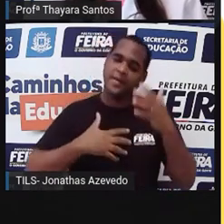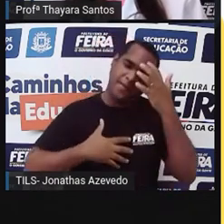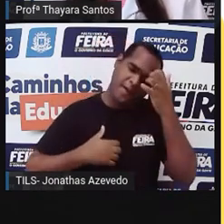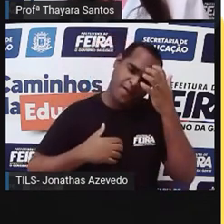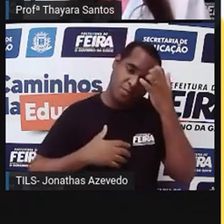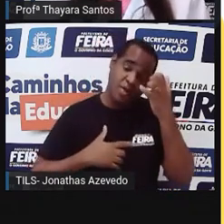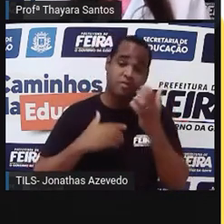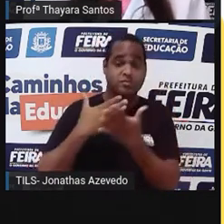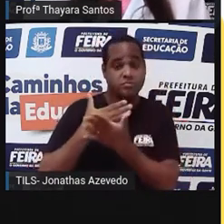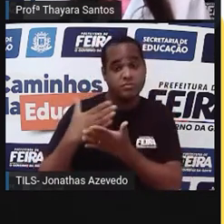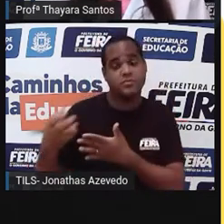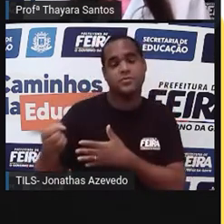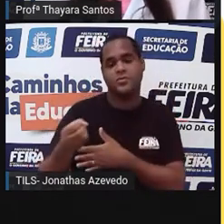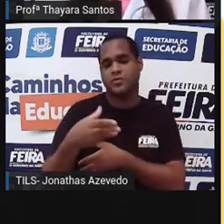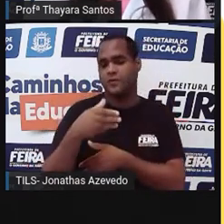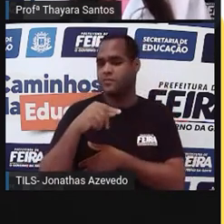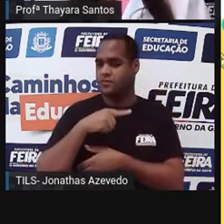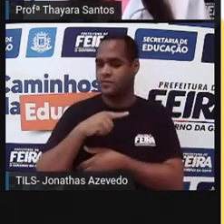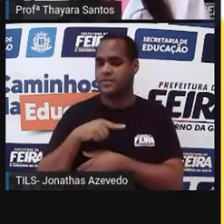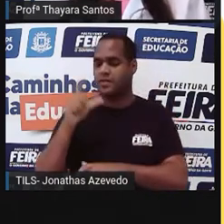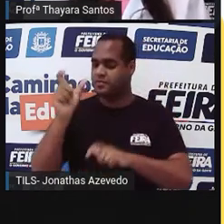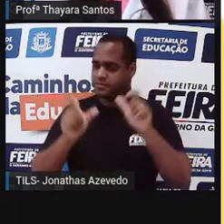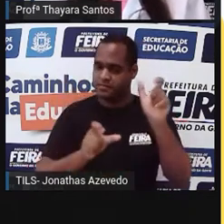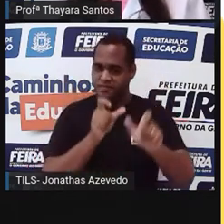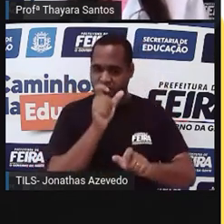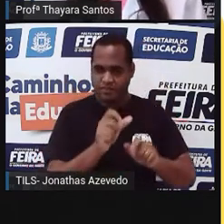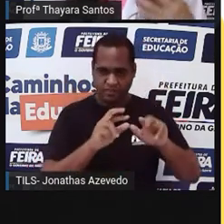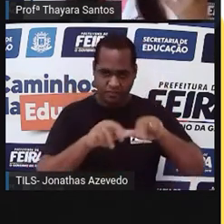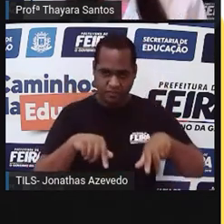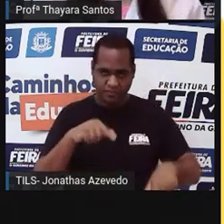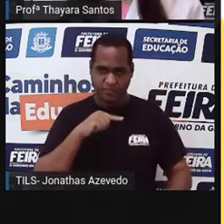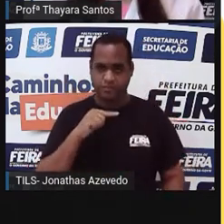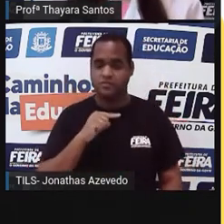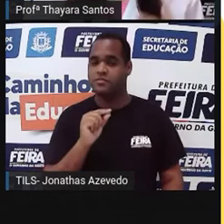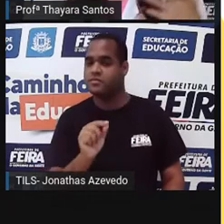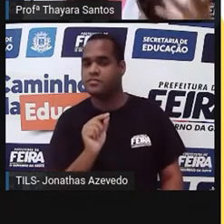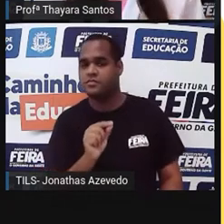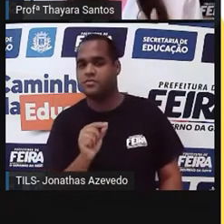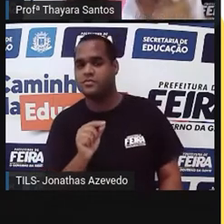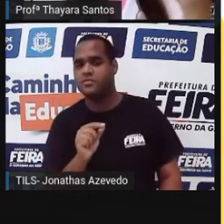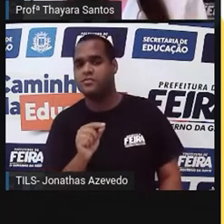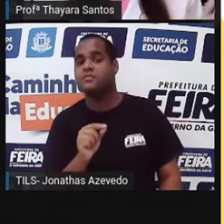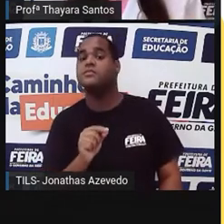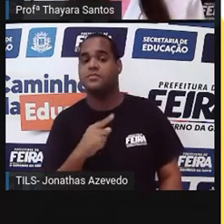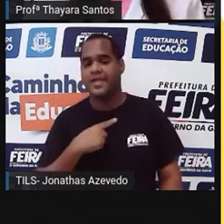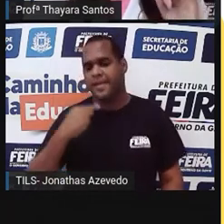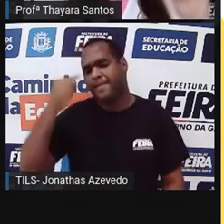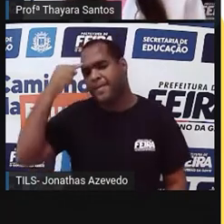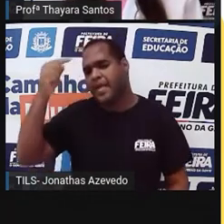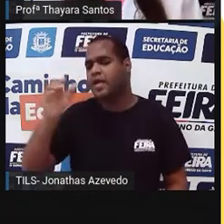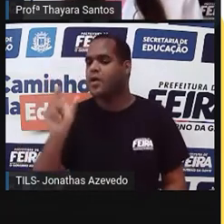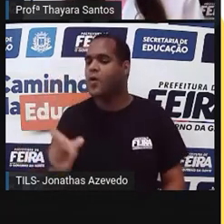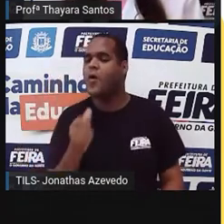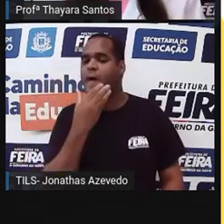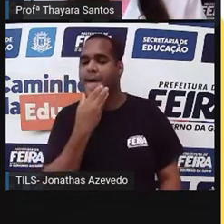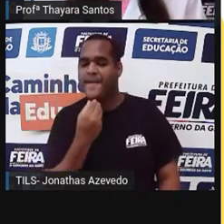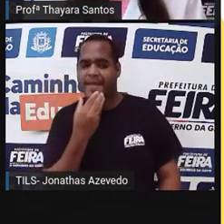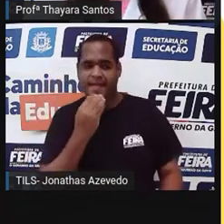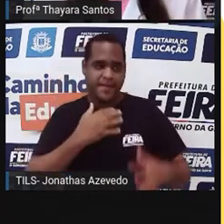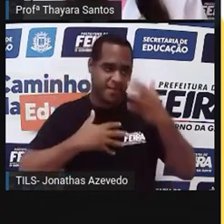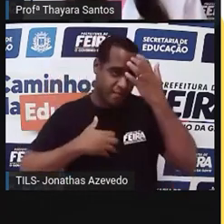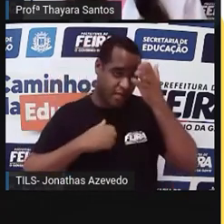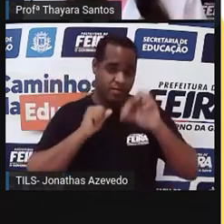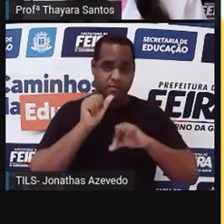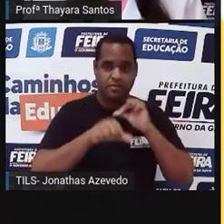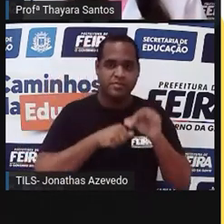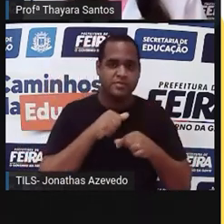linhagem deu origem aos seres humanos. Aqui por essa imagem a gente já vê que essa ideia de que o homem veio do macaco está totalmente equivocado.